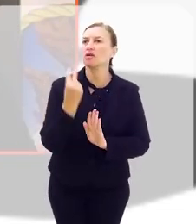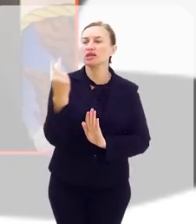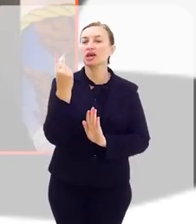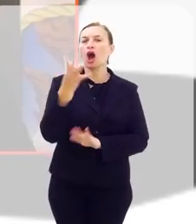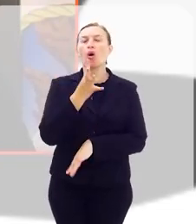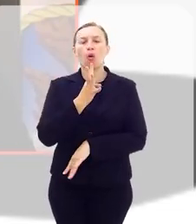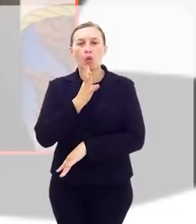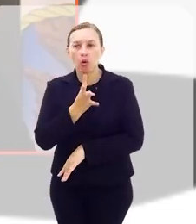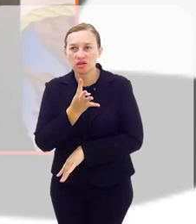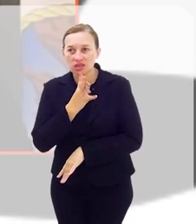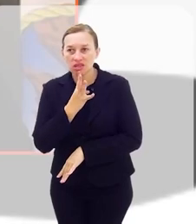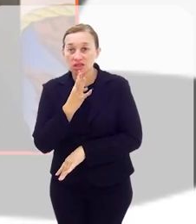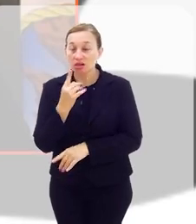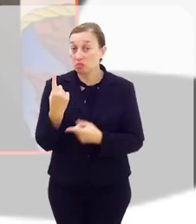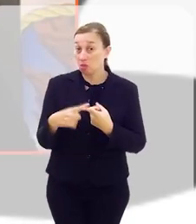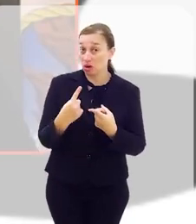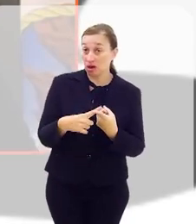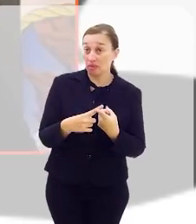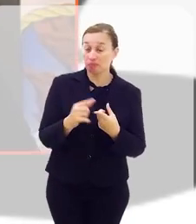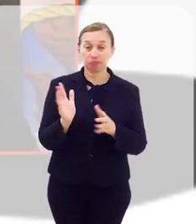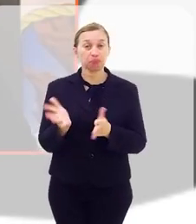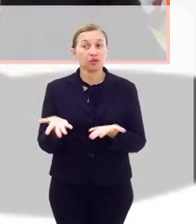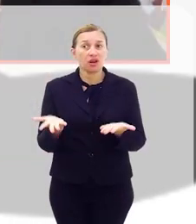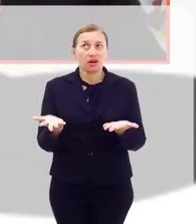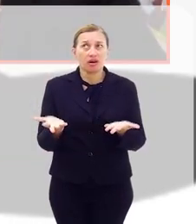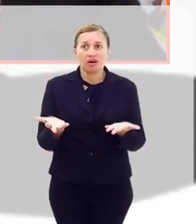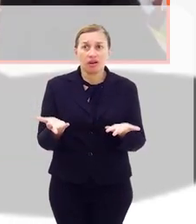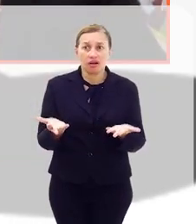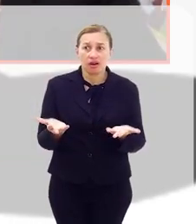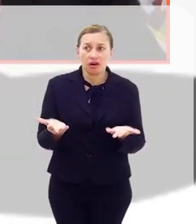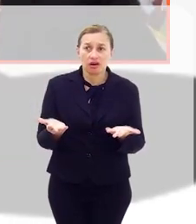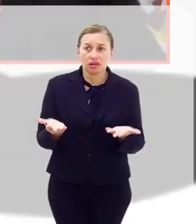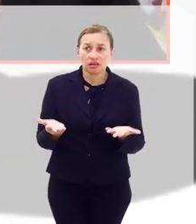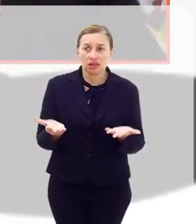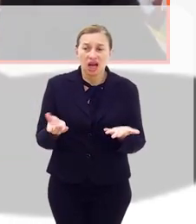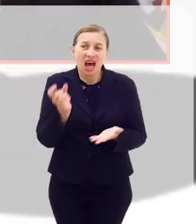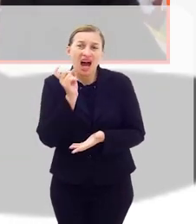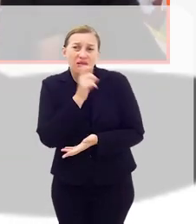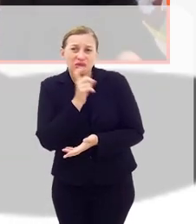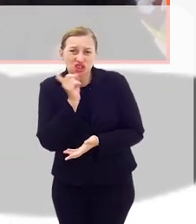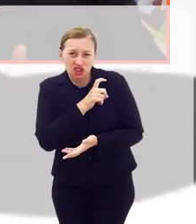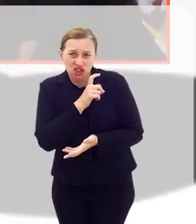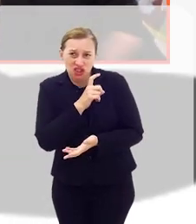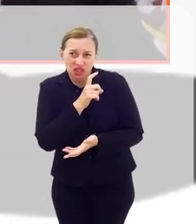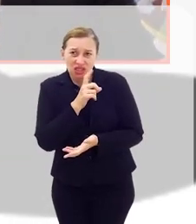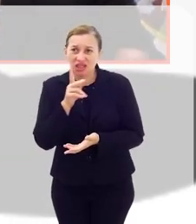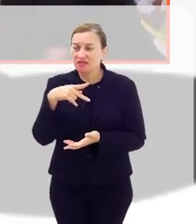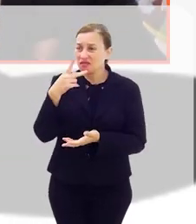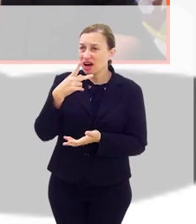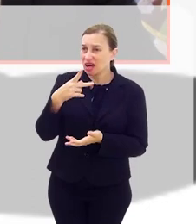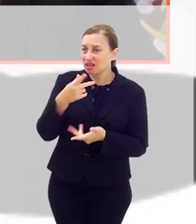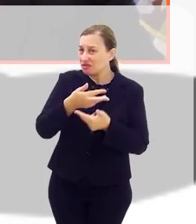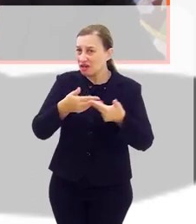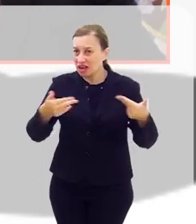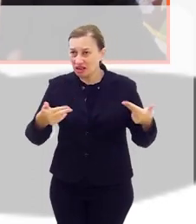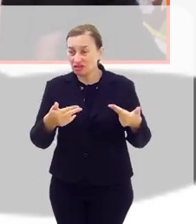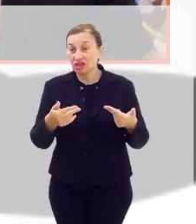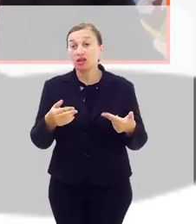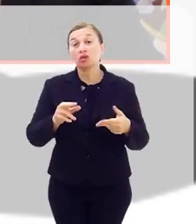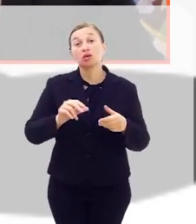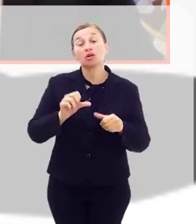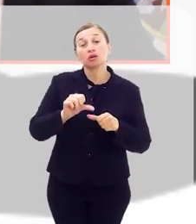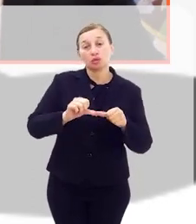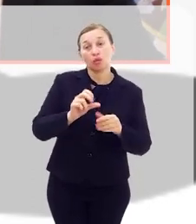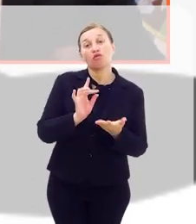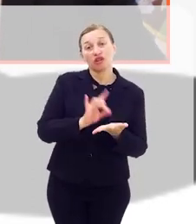valorizadas, conhecidas, até porque a mentira sendo falada cem vezes, ela passa a se